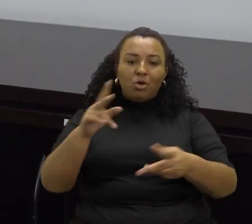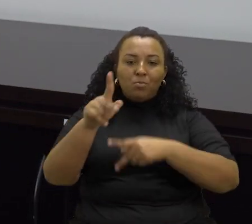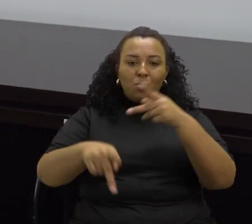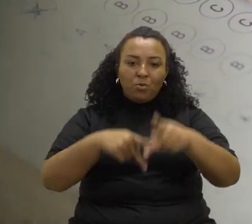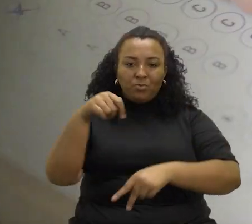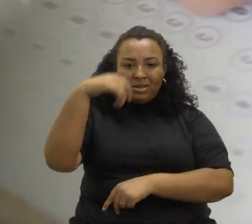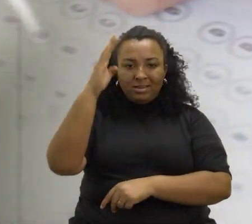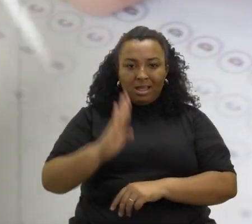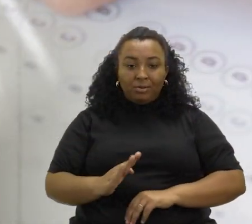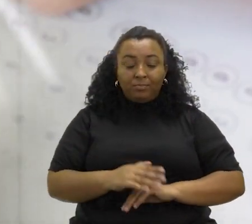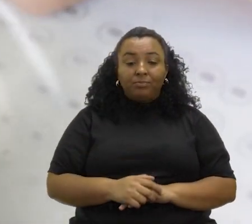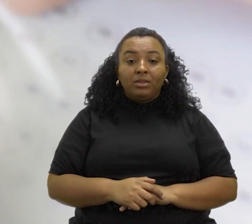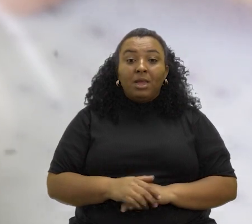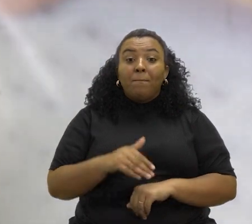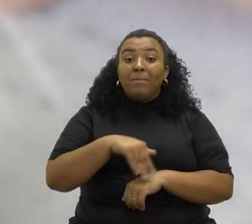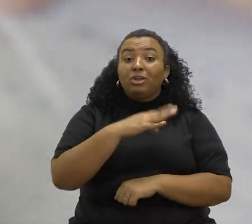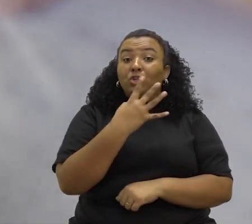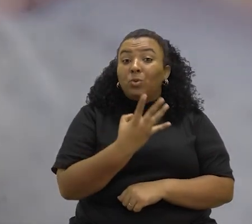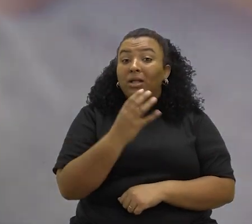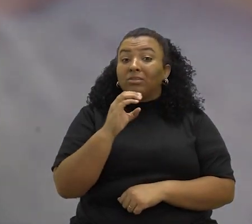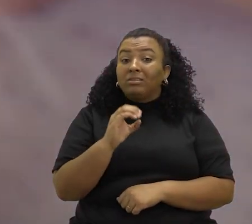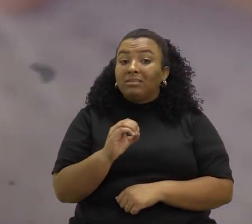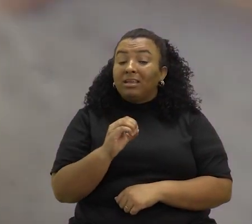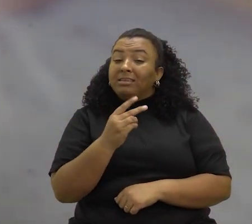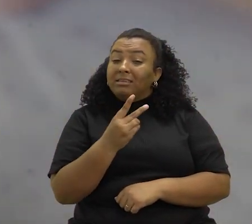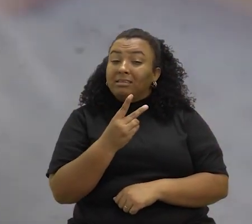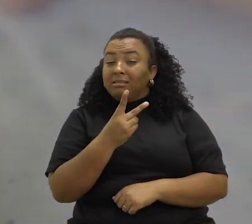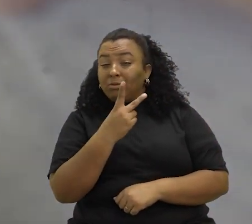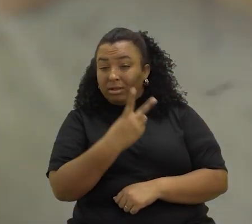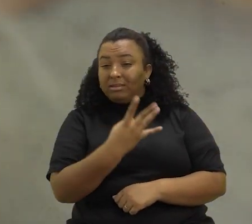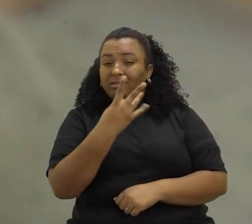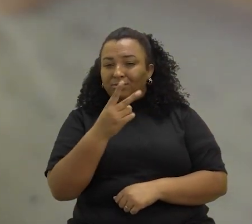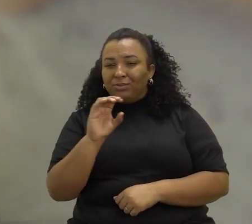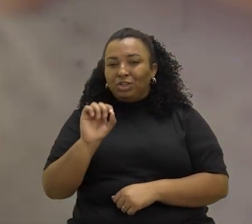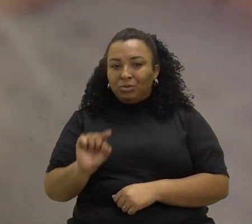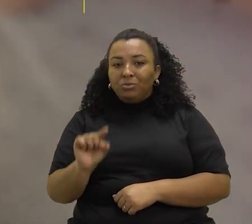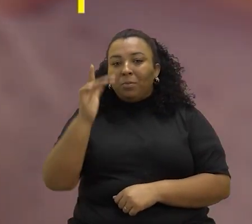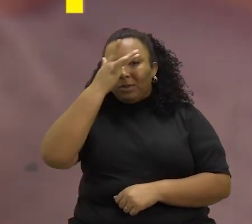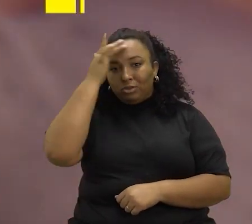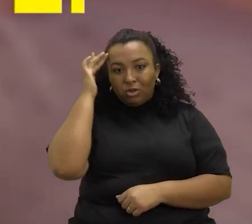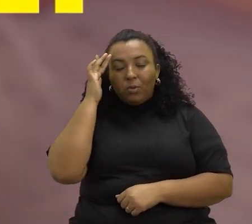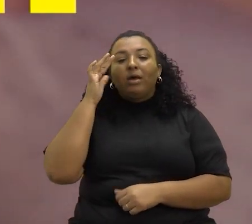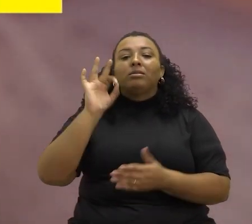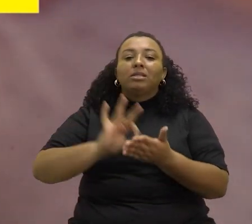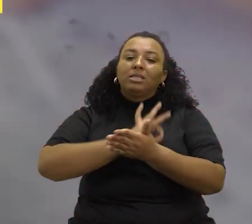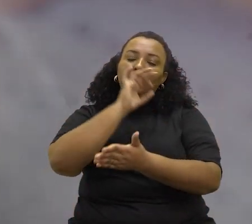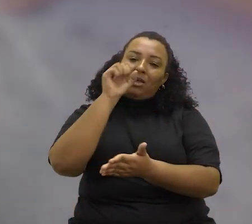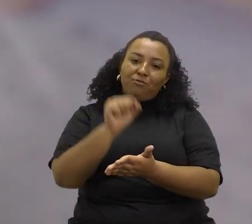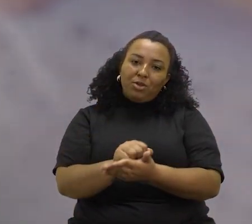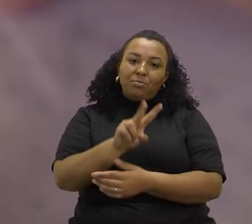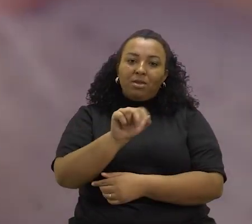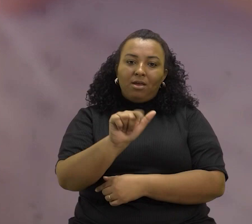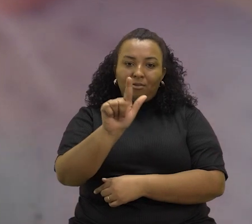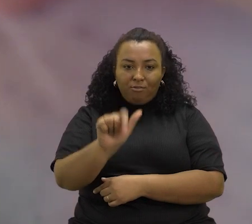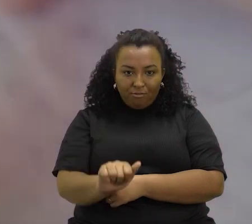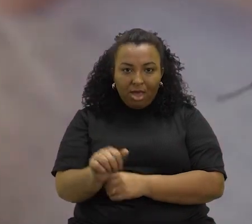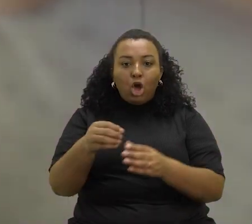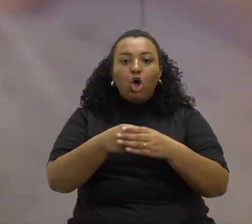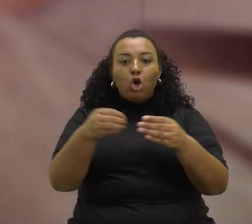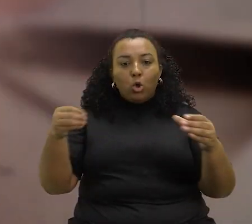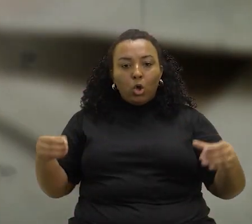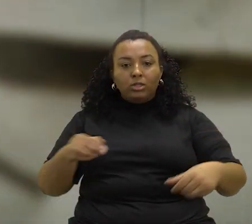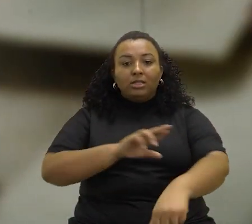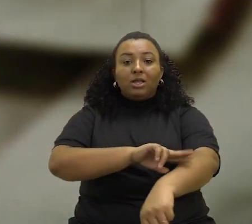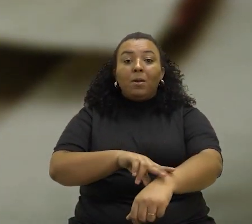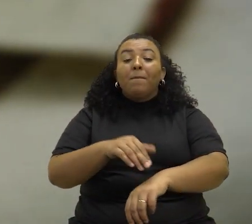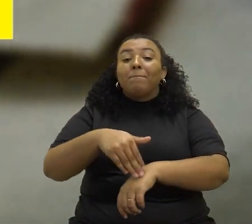brasileira. Olha só! Mais de 420 mil pessoas se inscreveram para as vagas disponíveis para as cotas raciais.